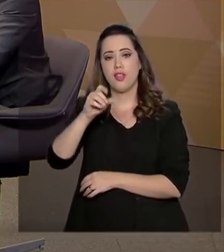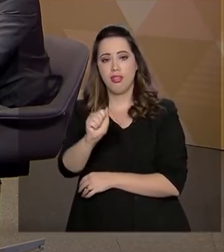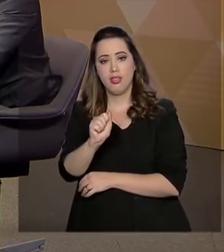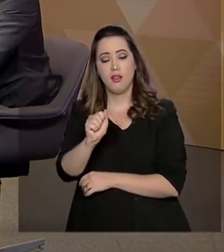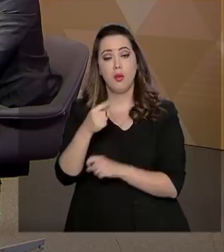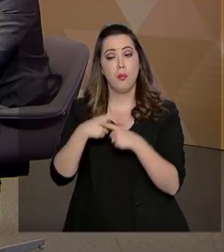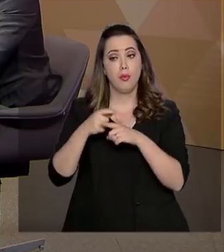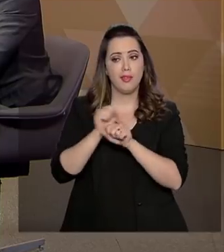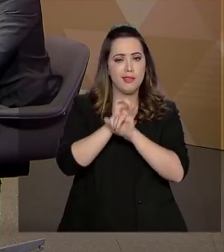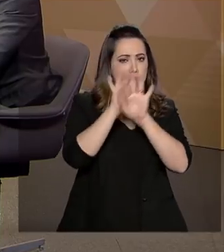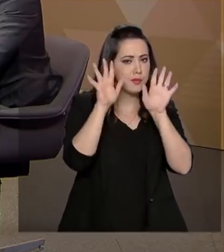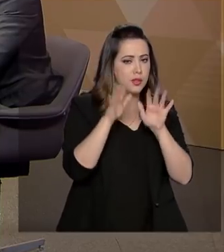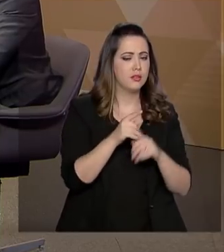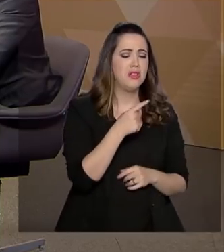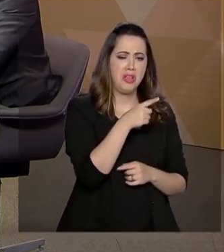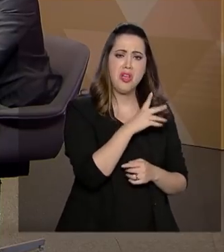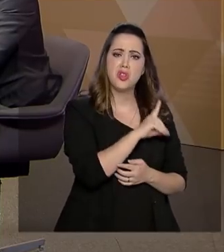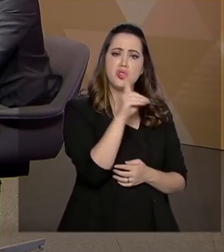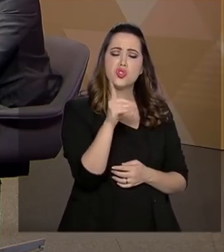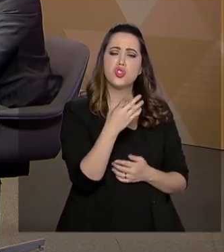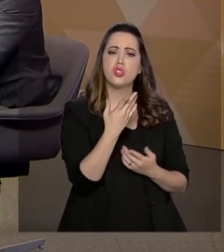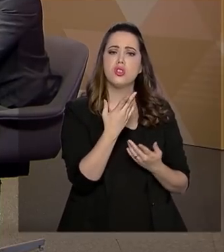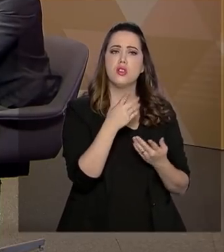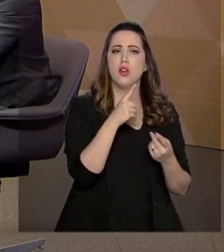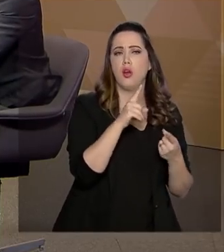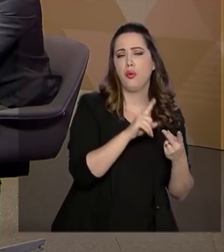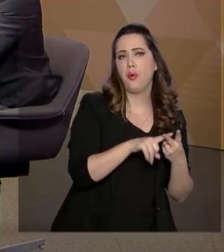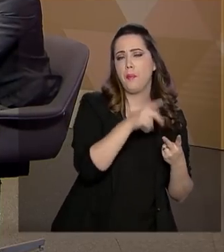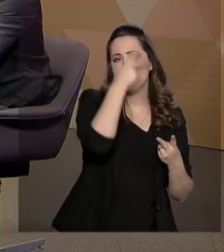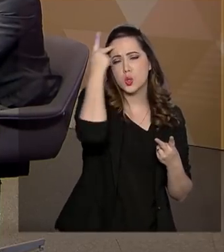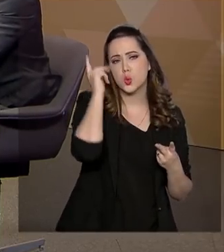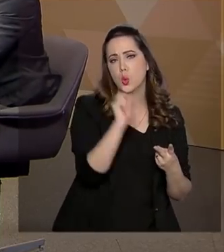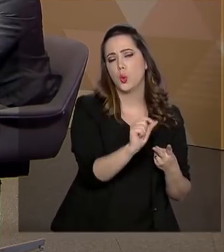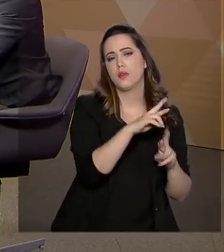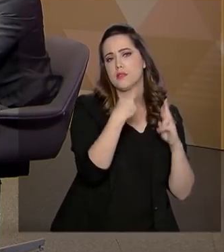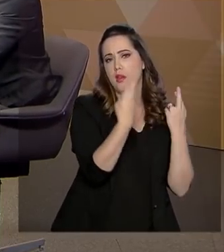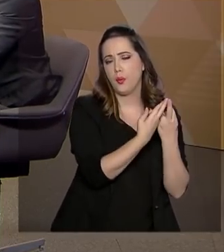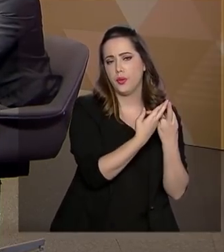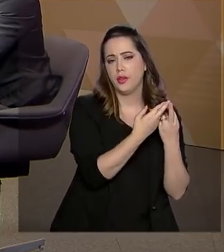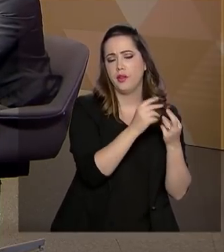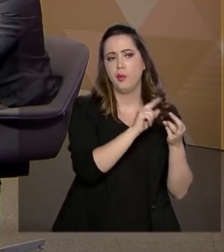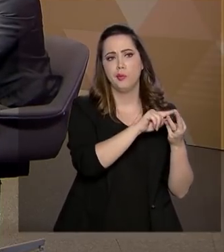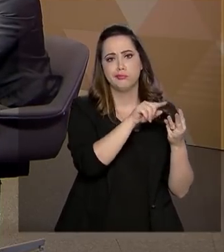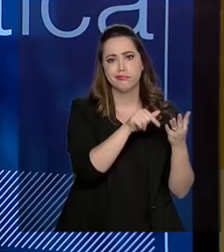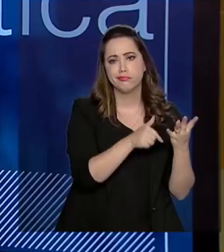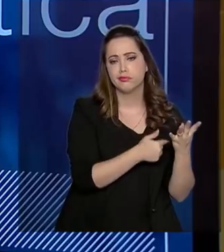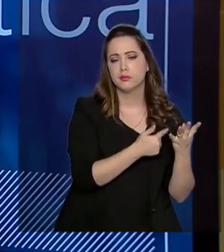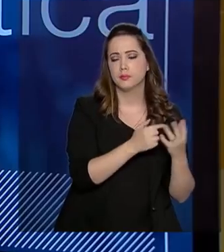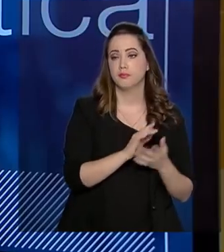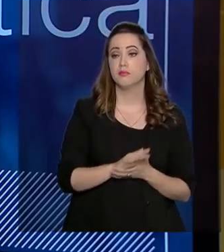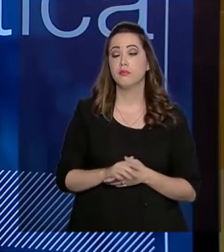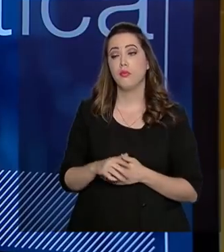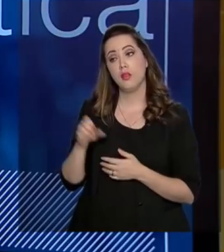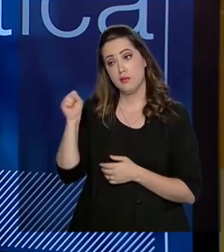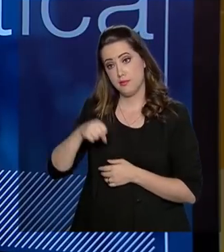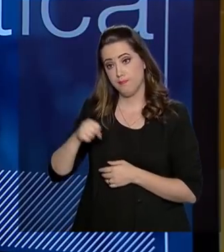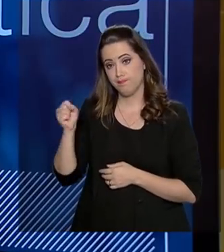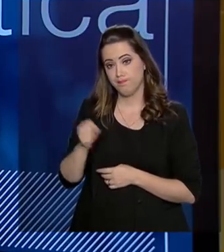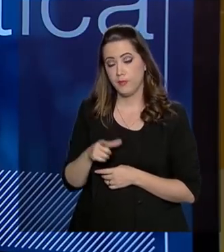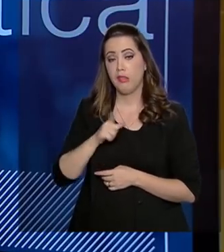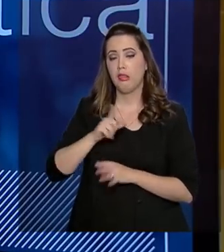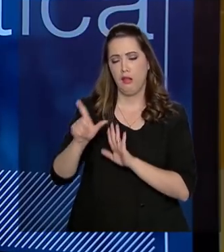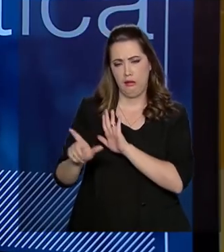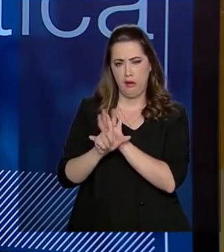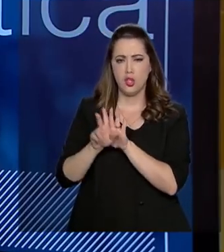reuniu, o que ela discutiu, o dia... Nós temos uma característica específica no Brasil, que nós já temos a lei de 1813, o decreto que regulamentou, que